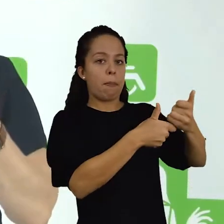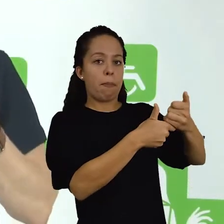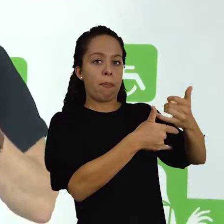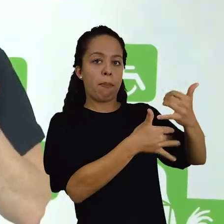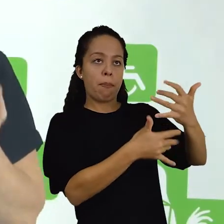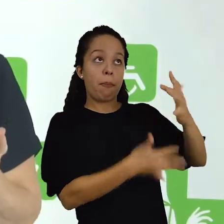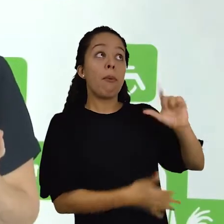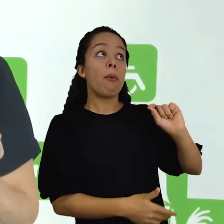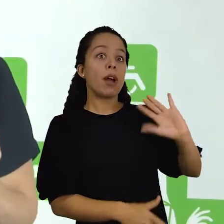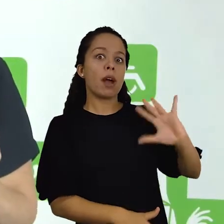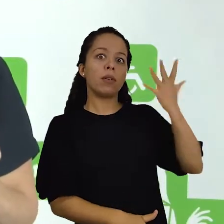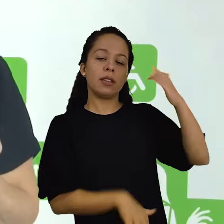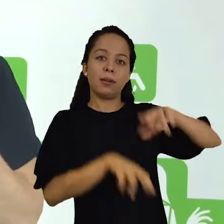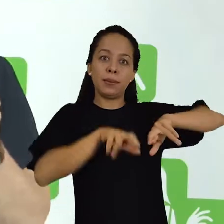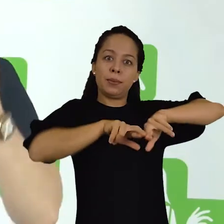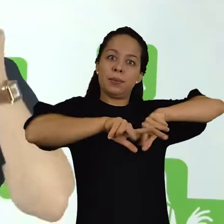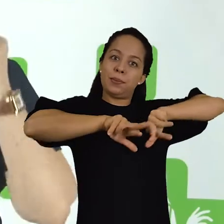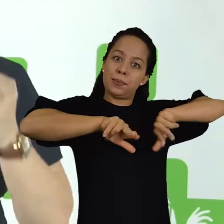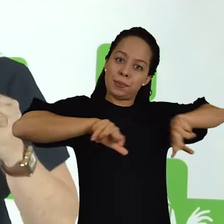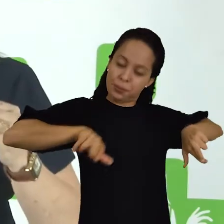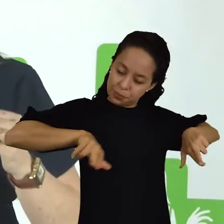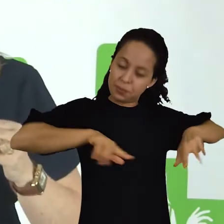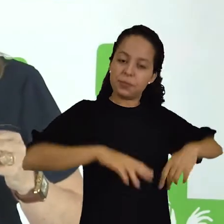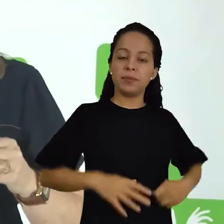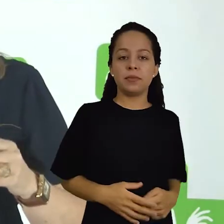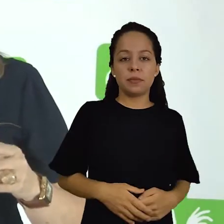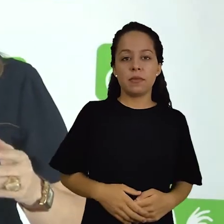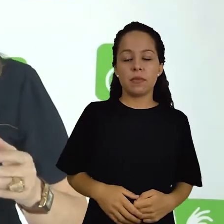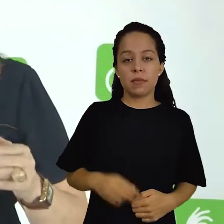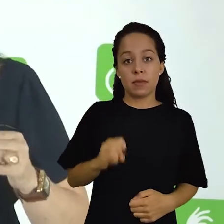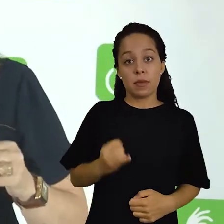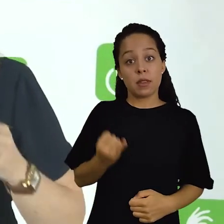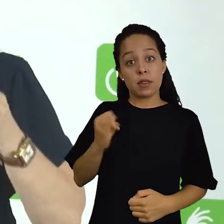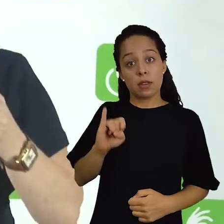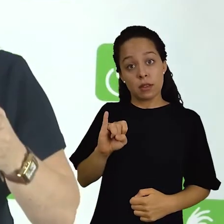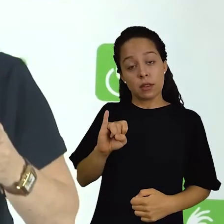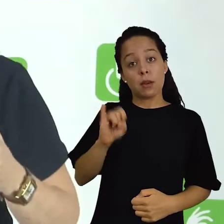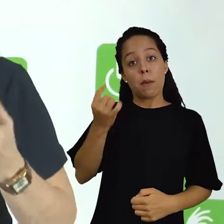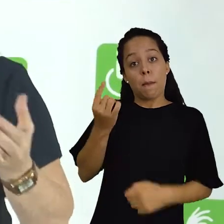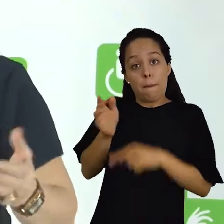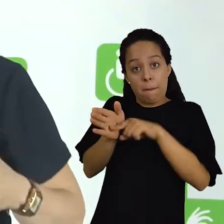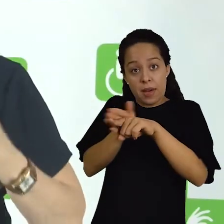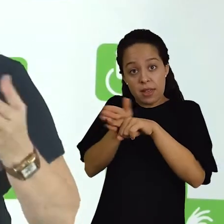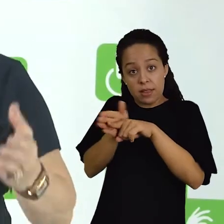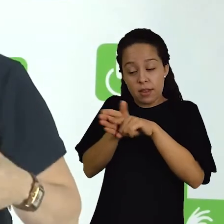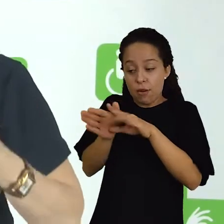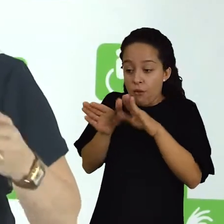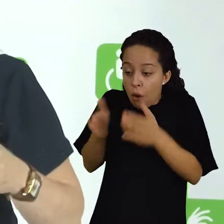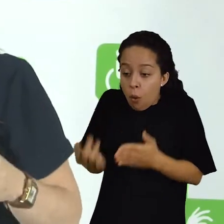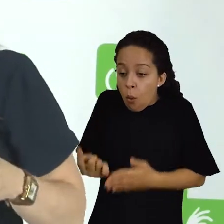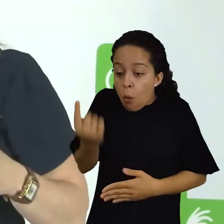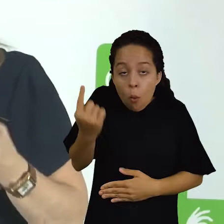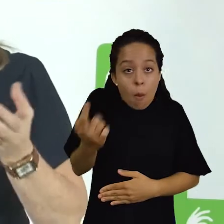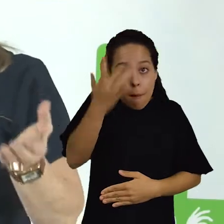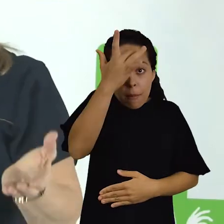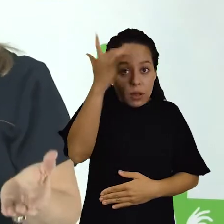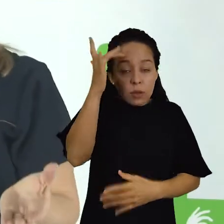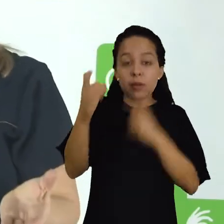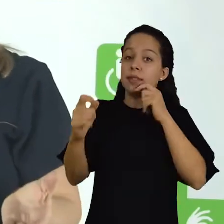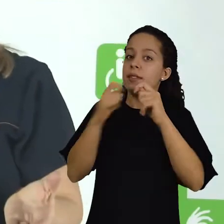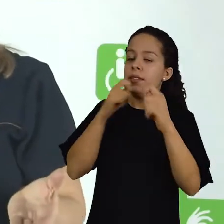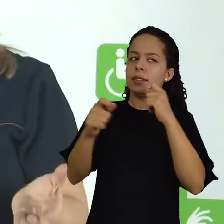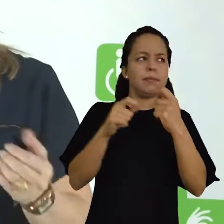de fenômenos muito ampla, mais do que se ele fosse fazer uma pesquisa diretamente com o